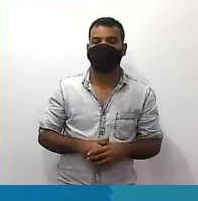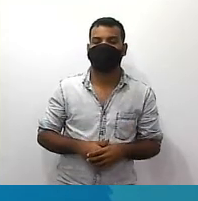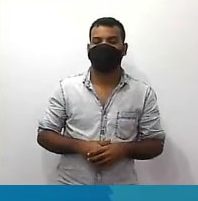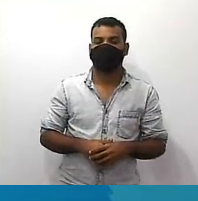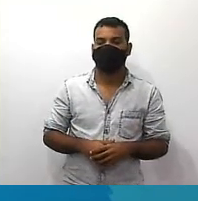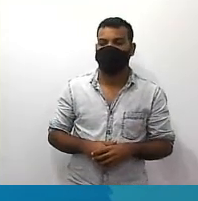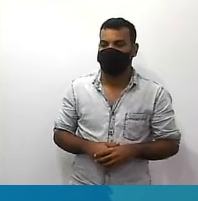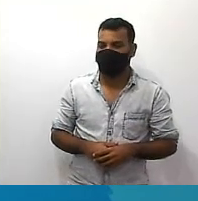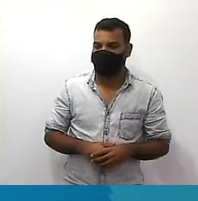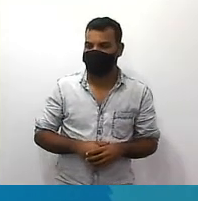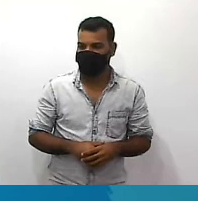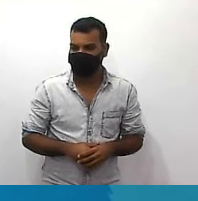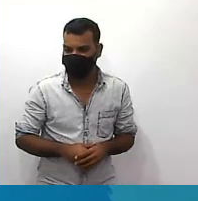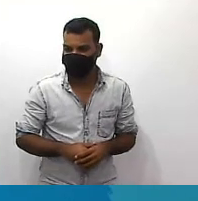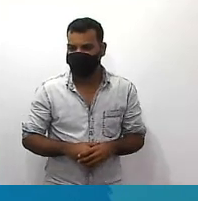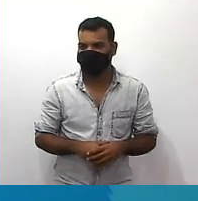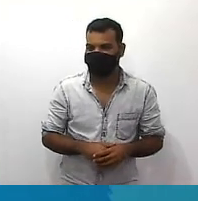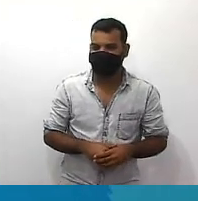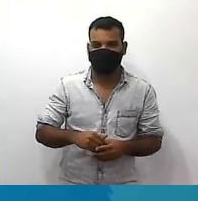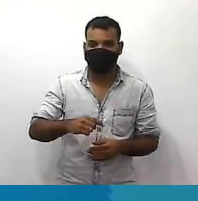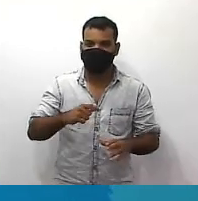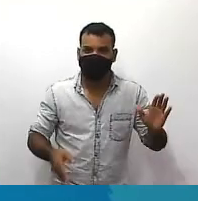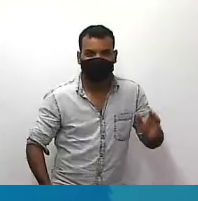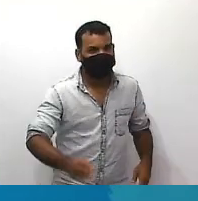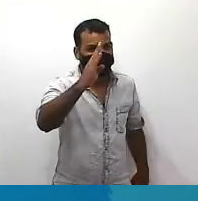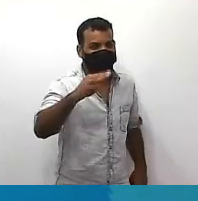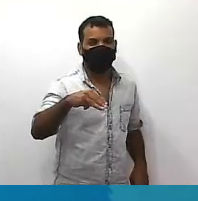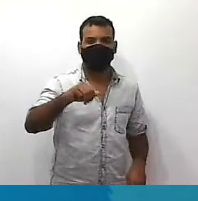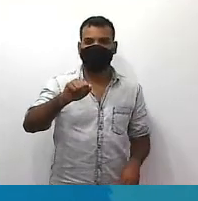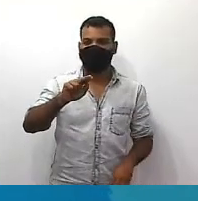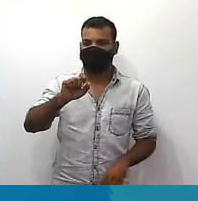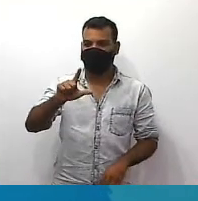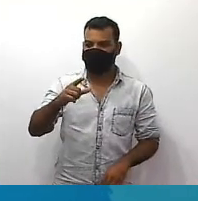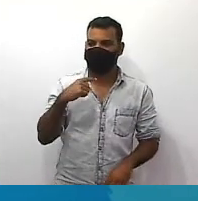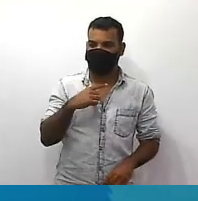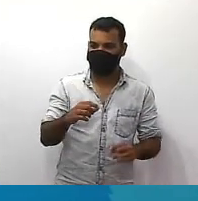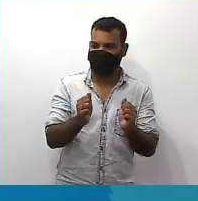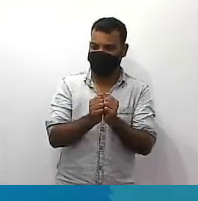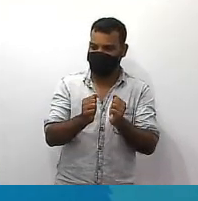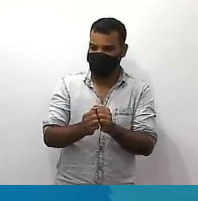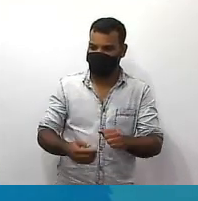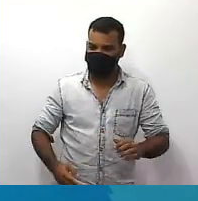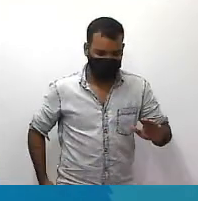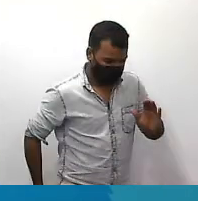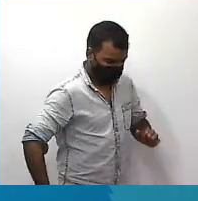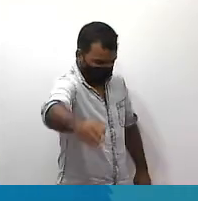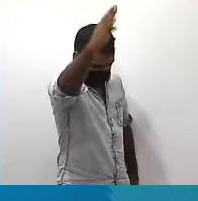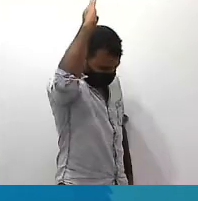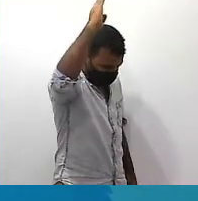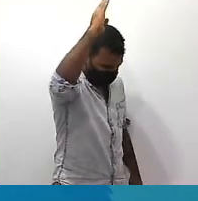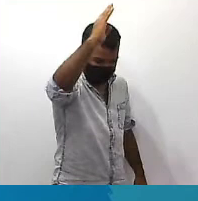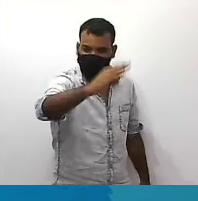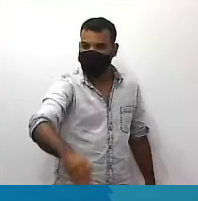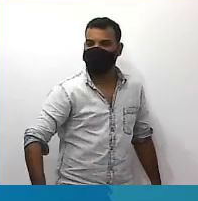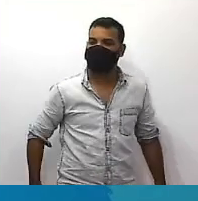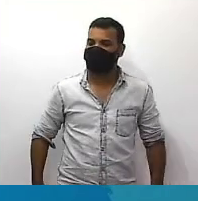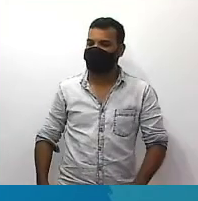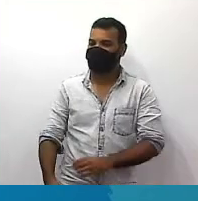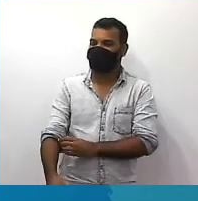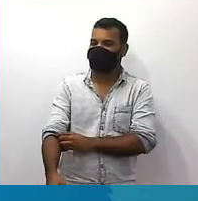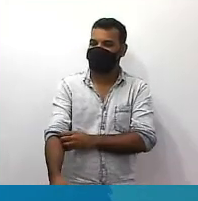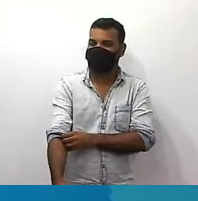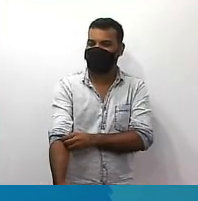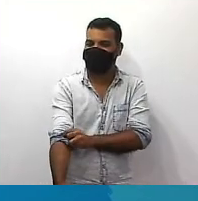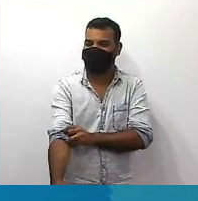manuel é outro grande parceirão sei não conhece mas é junto equipe forte tá bom coração vamos lá ó